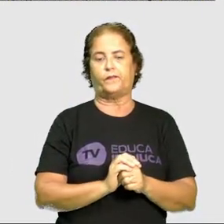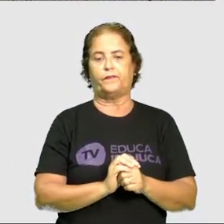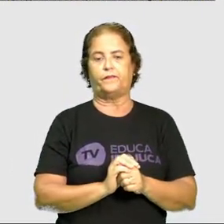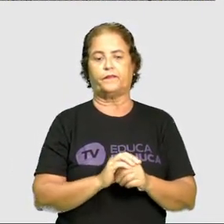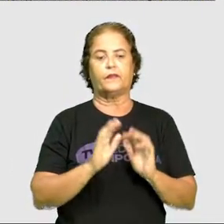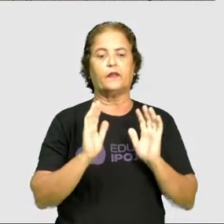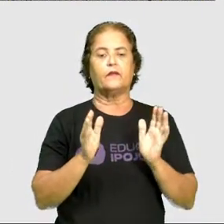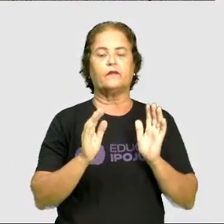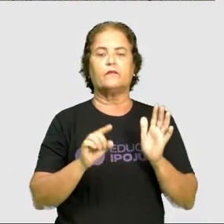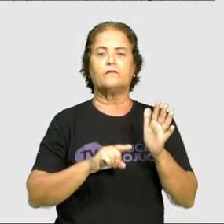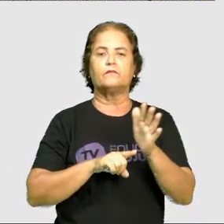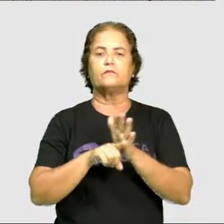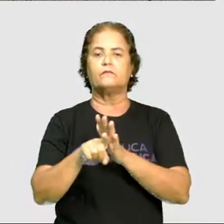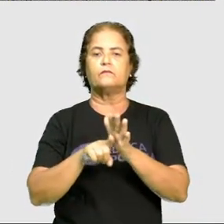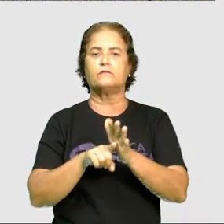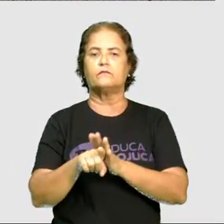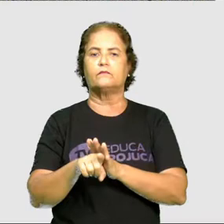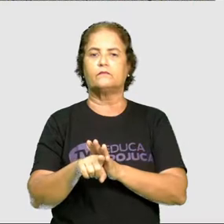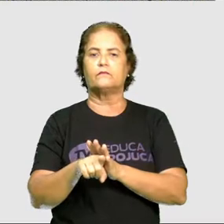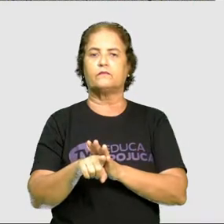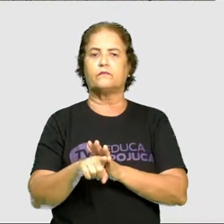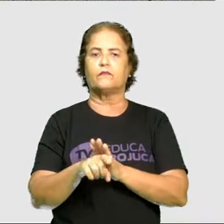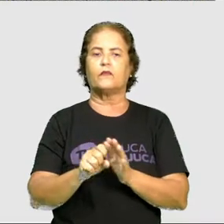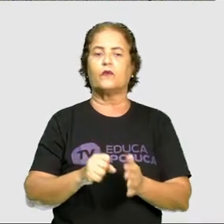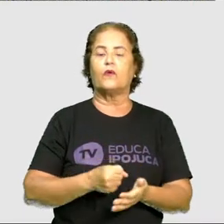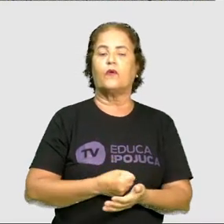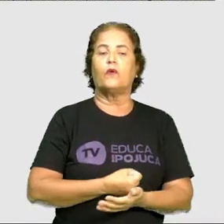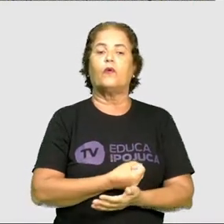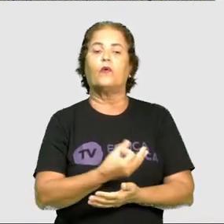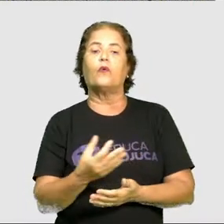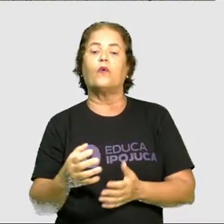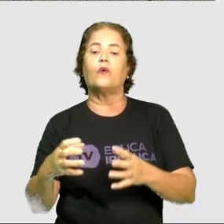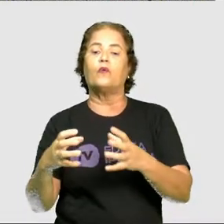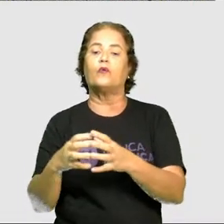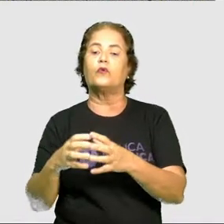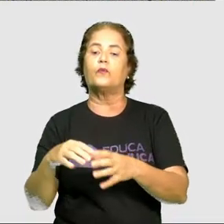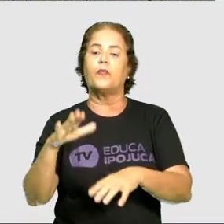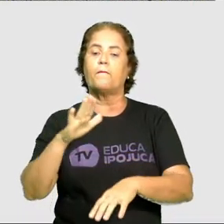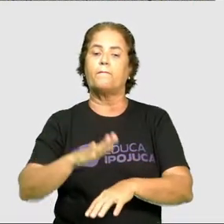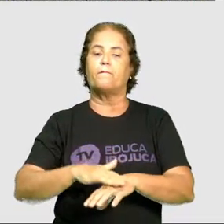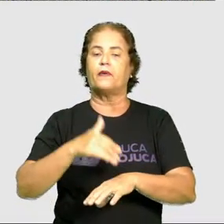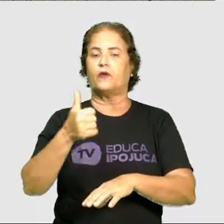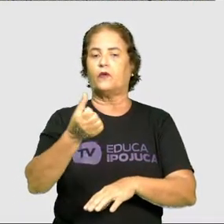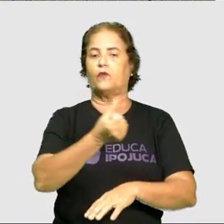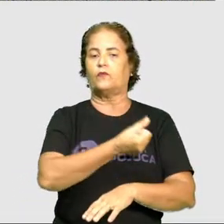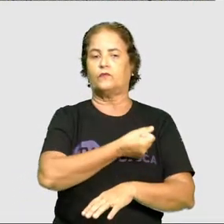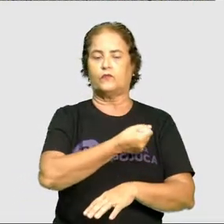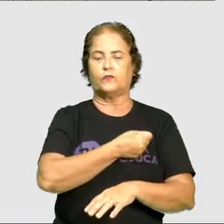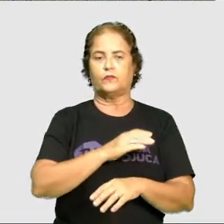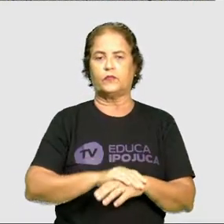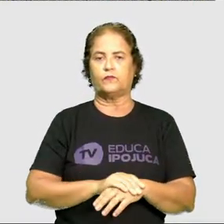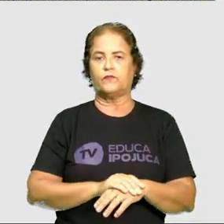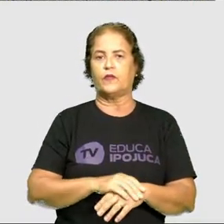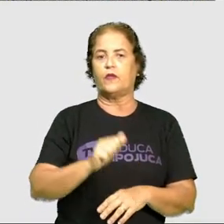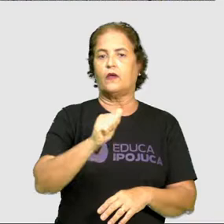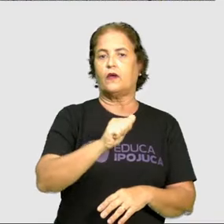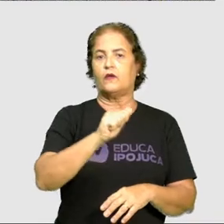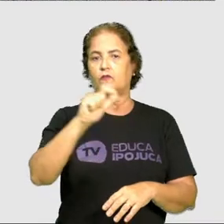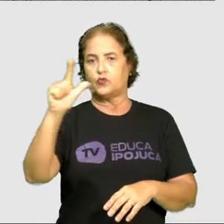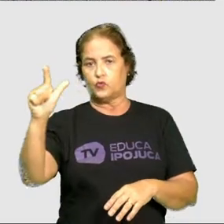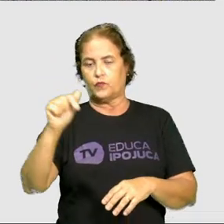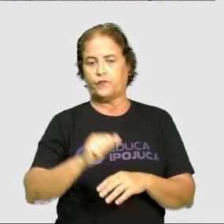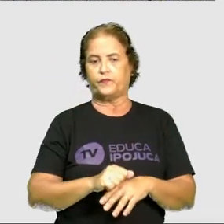Agora, eu lhe pergunto, qual é o grupo que tem o maior número? Qual será? É as bolas azuis,